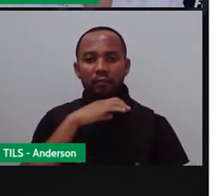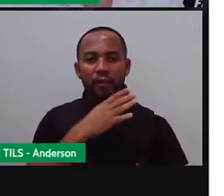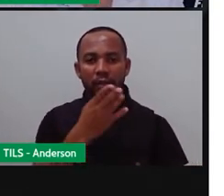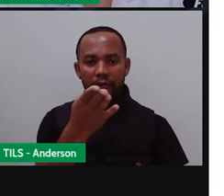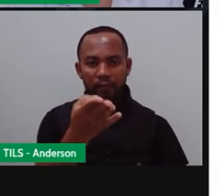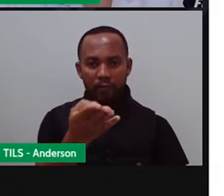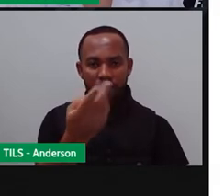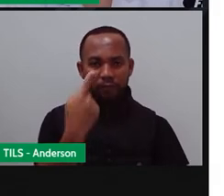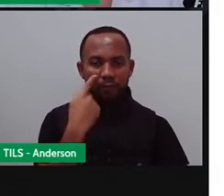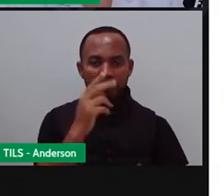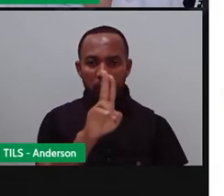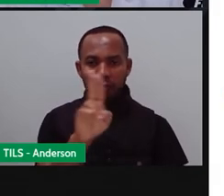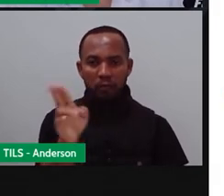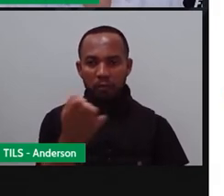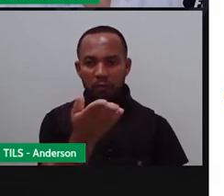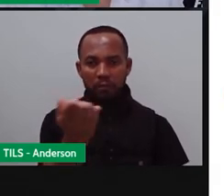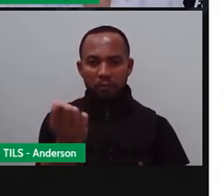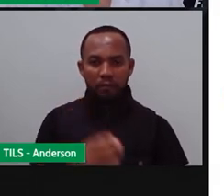outros.